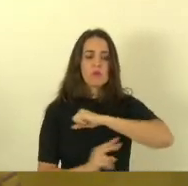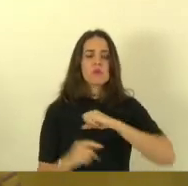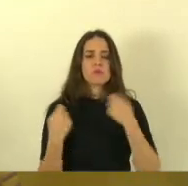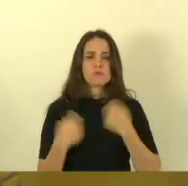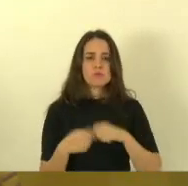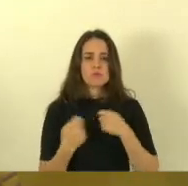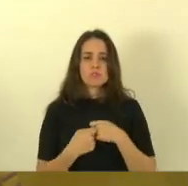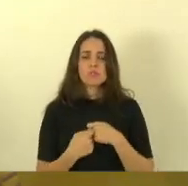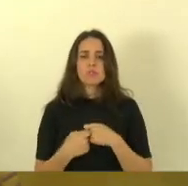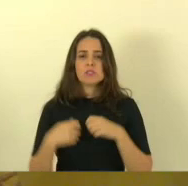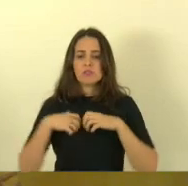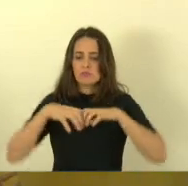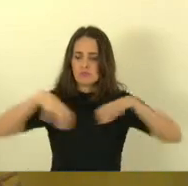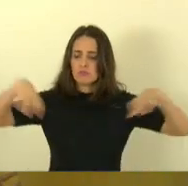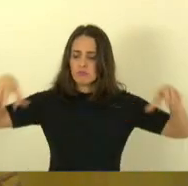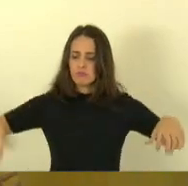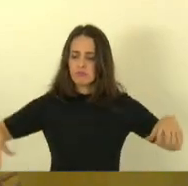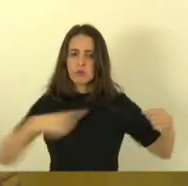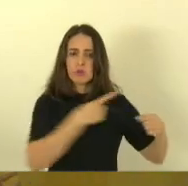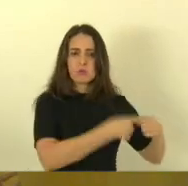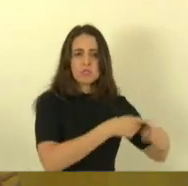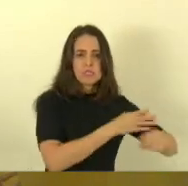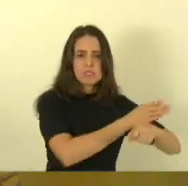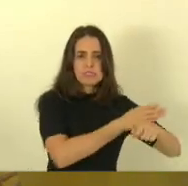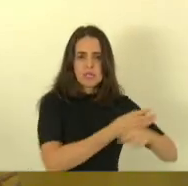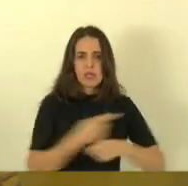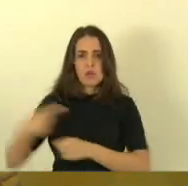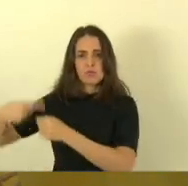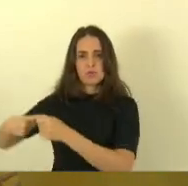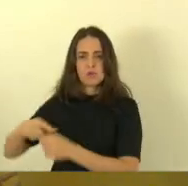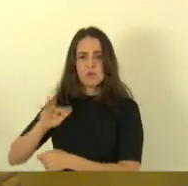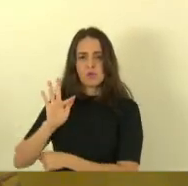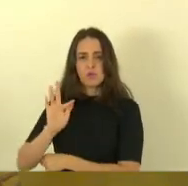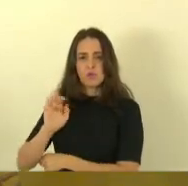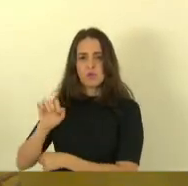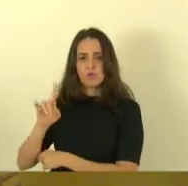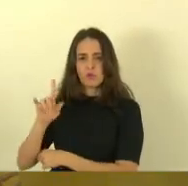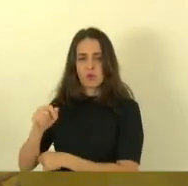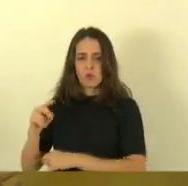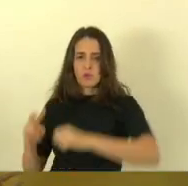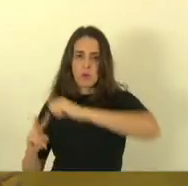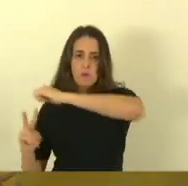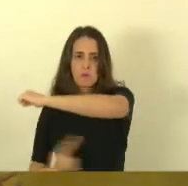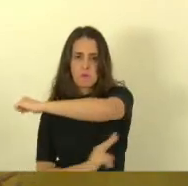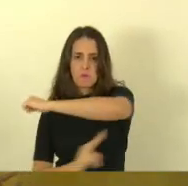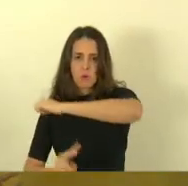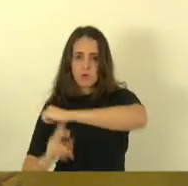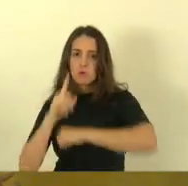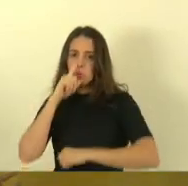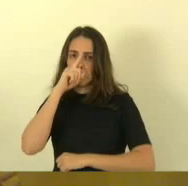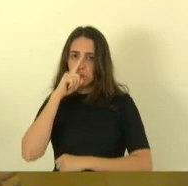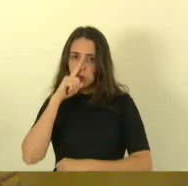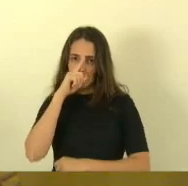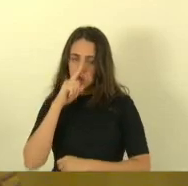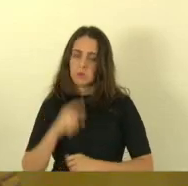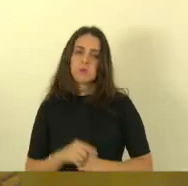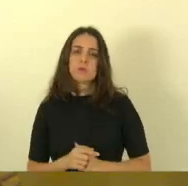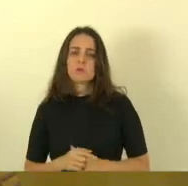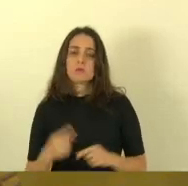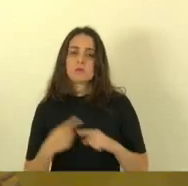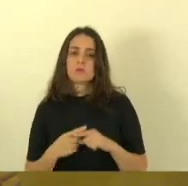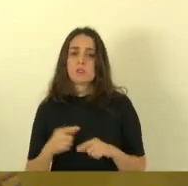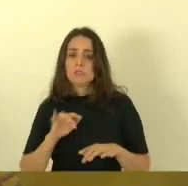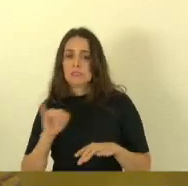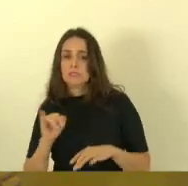com a ponte que está colocando em risco a integridade física das pessoas que passam por ali integridade